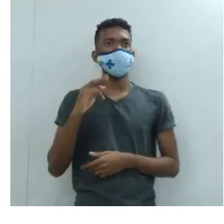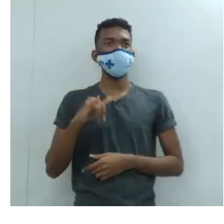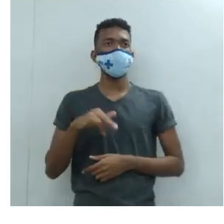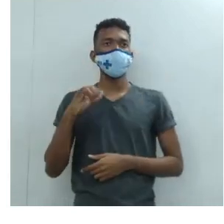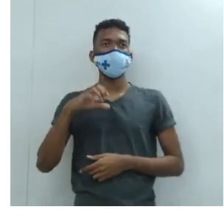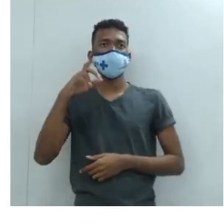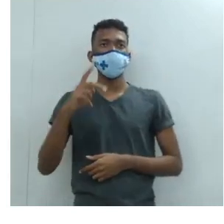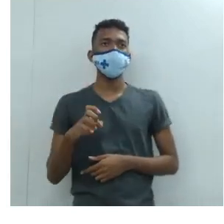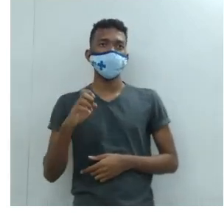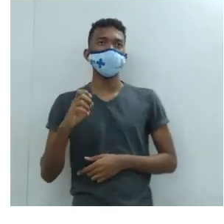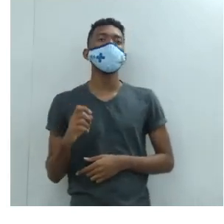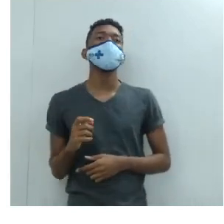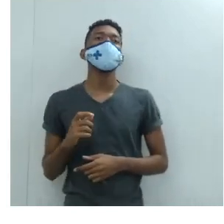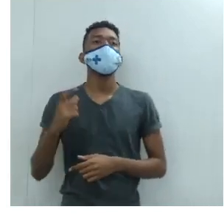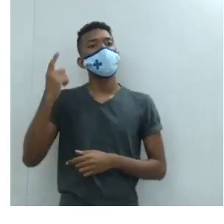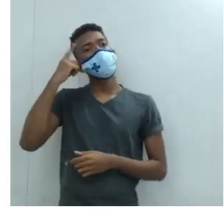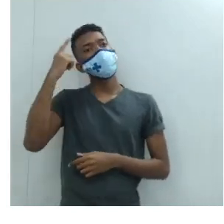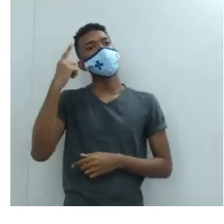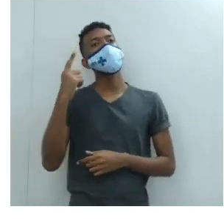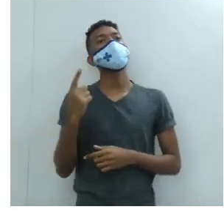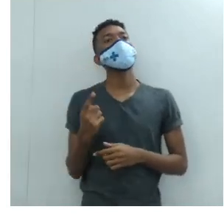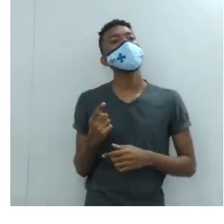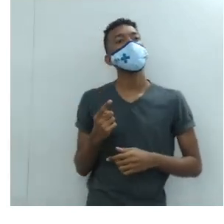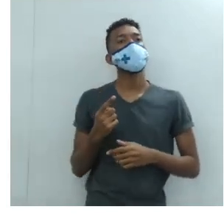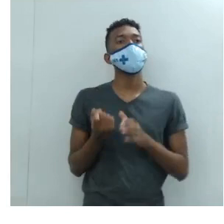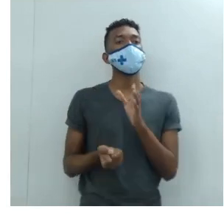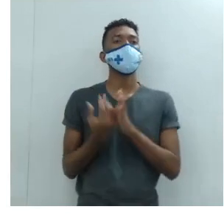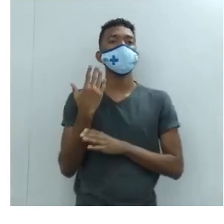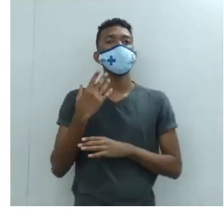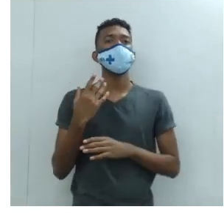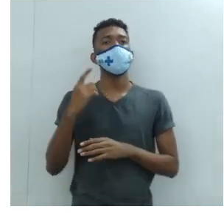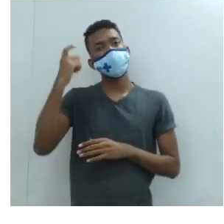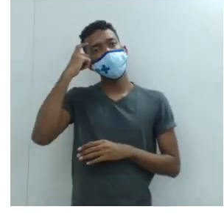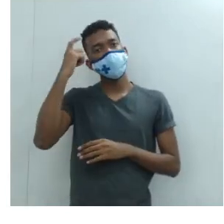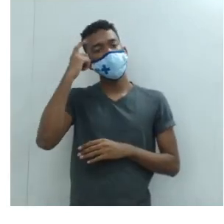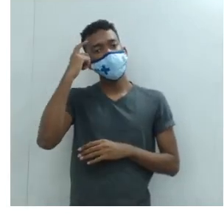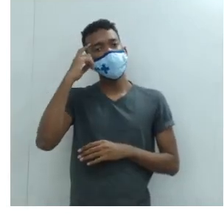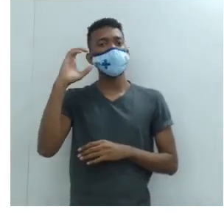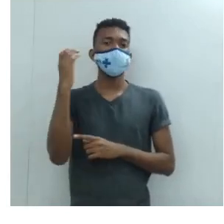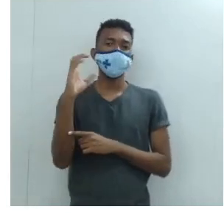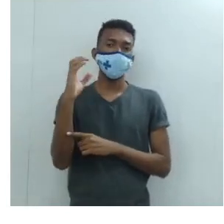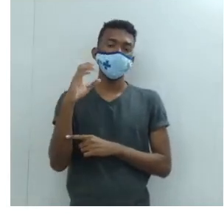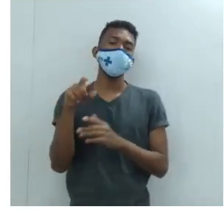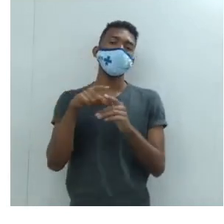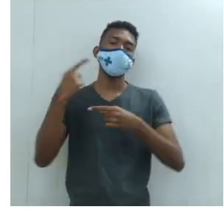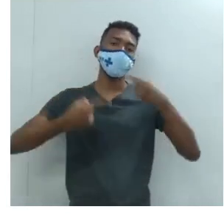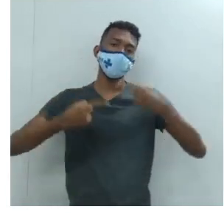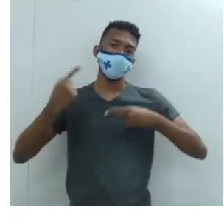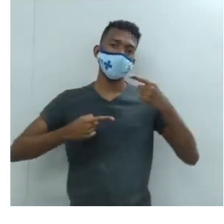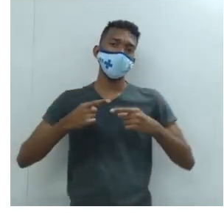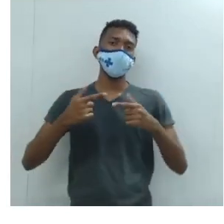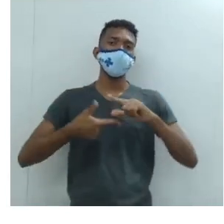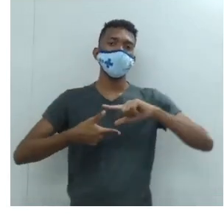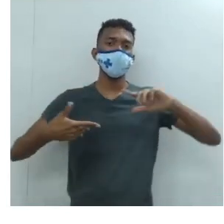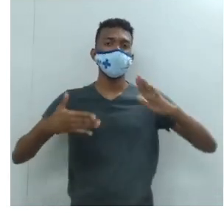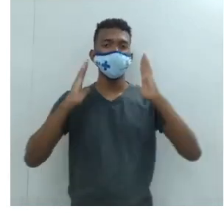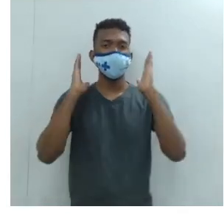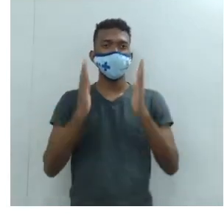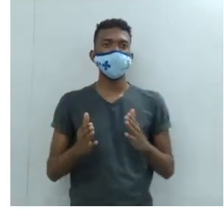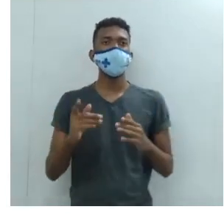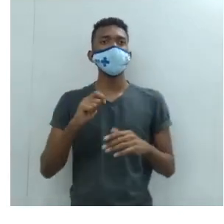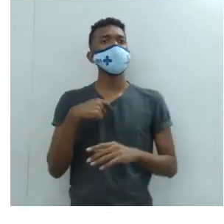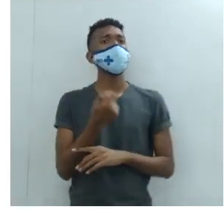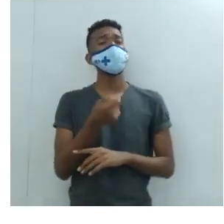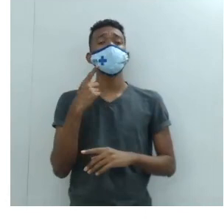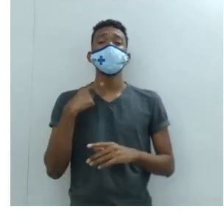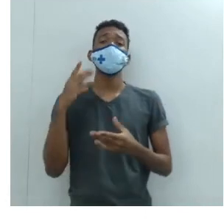reconhecido como o fundador do pensamento da ciência política moderna, pelo fato de haver escrito sobre o